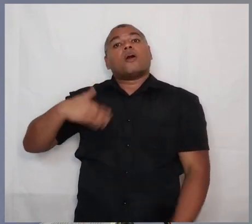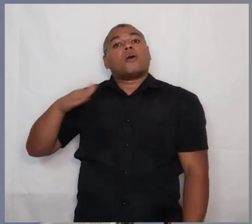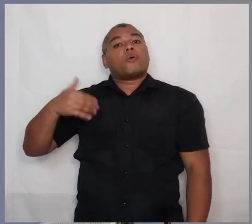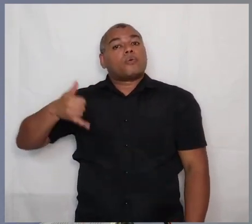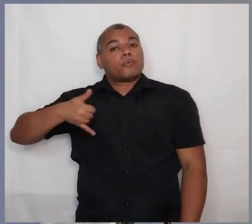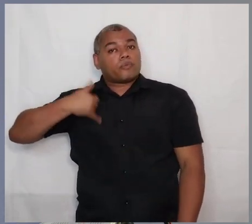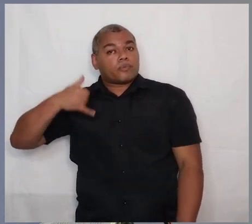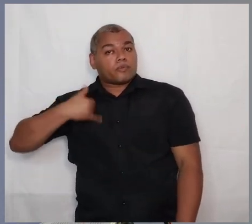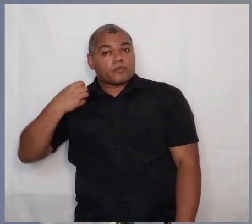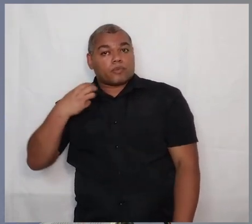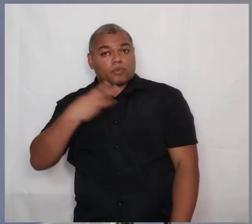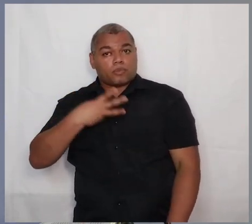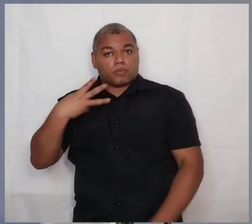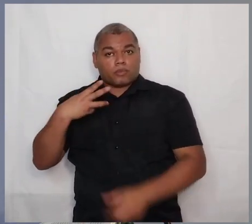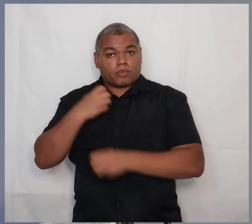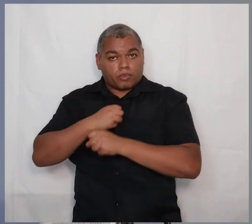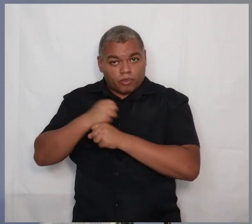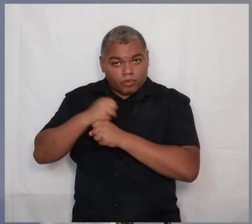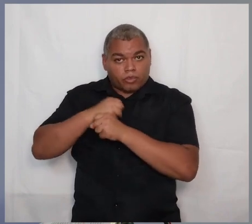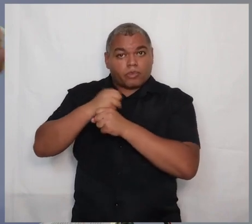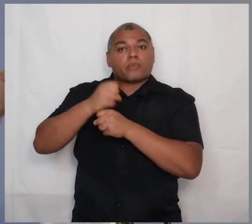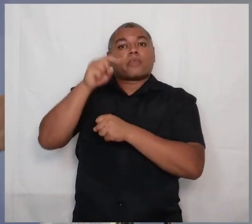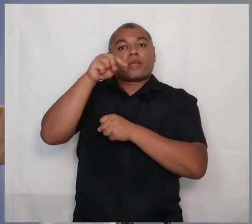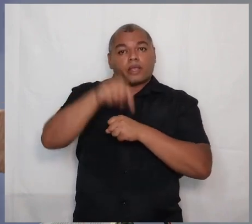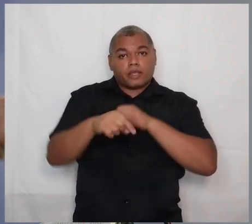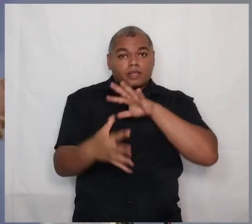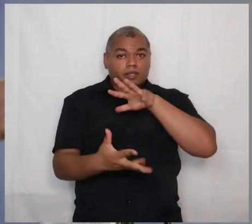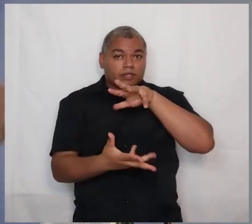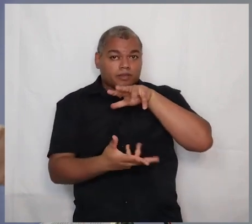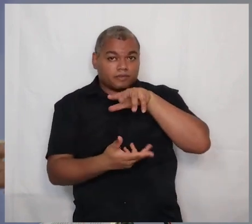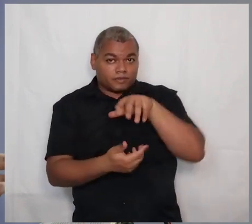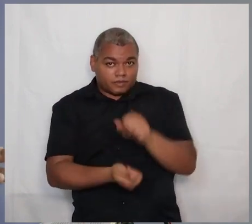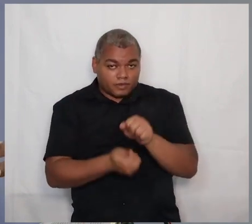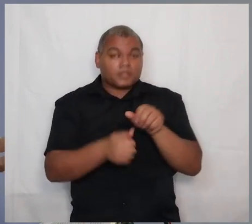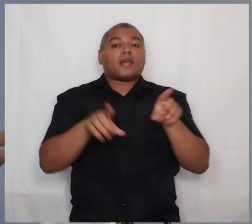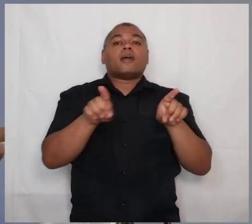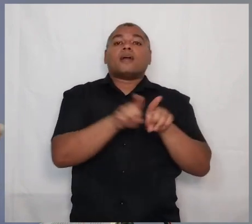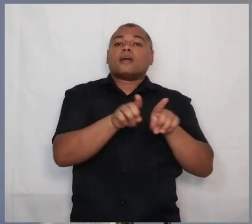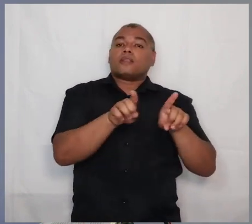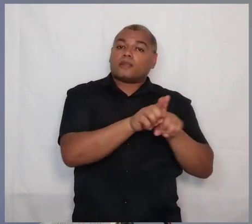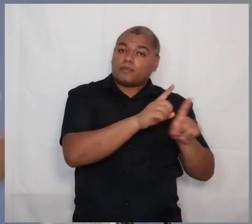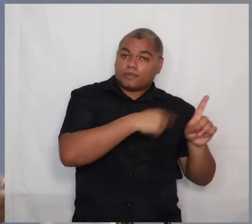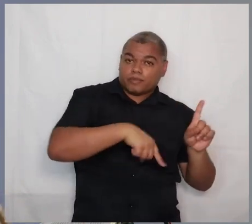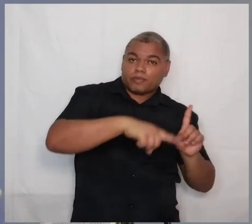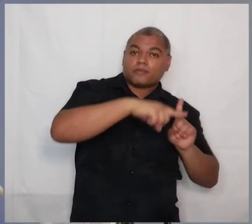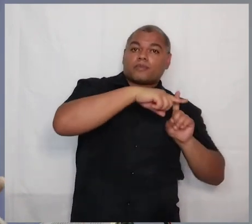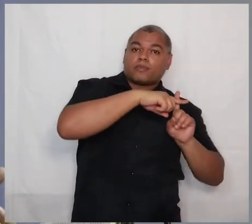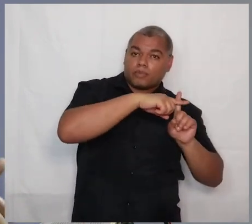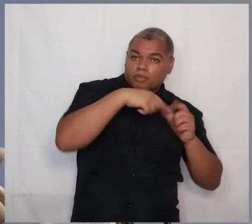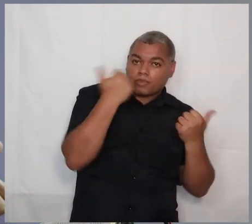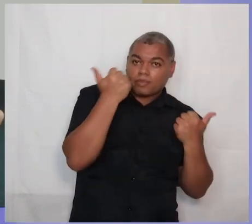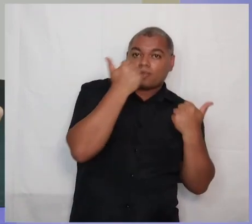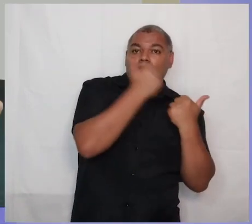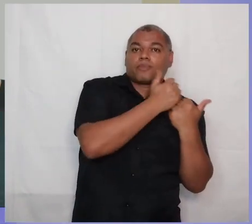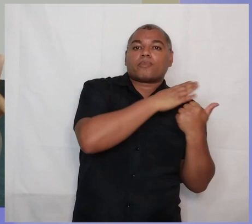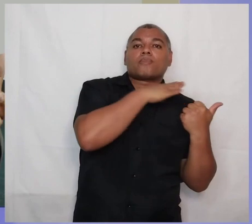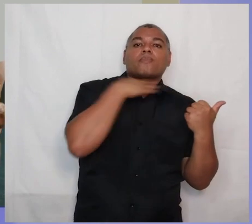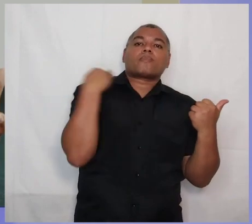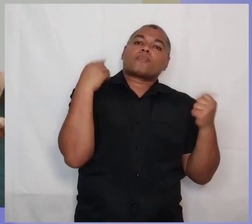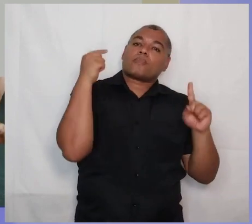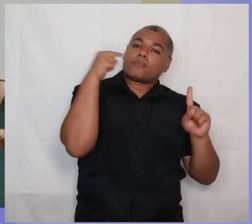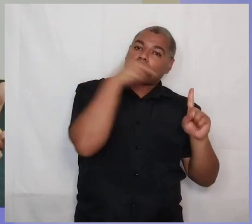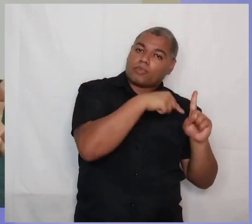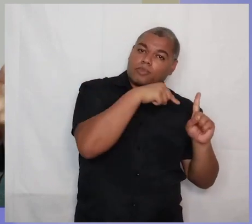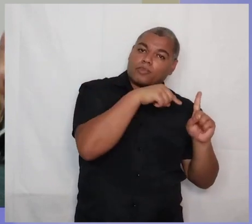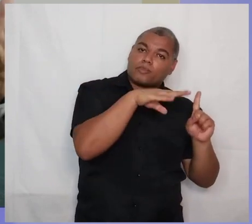anos na terra, ao fazer a sua obra vicar em nosso lugar, morrendo na cruz, ao